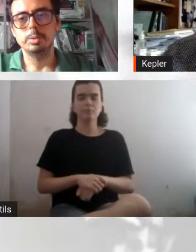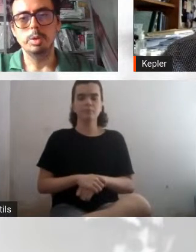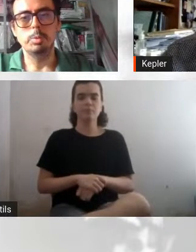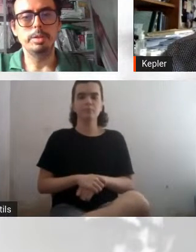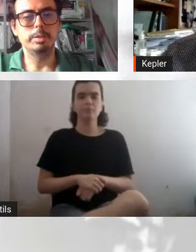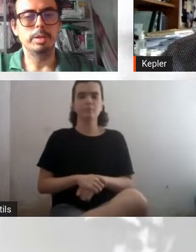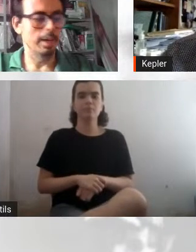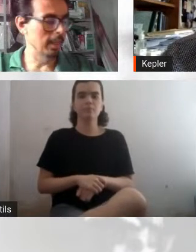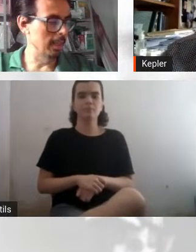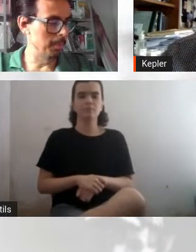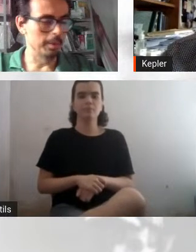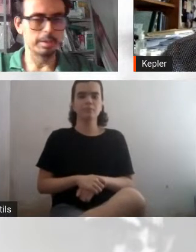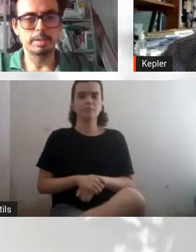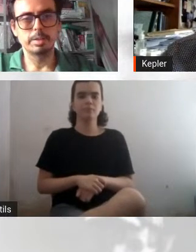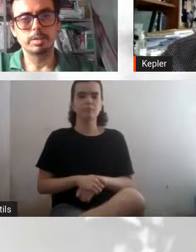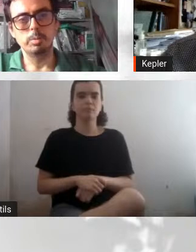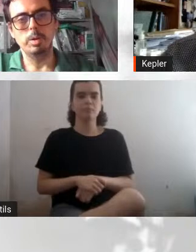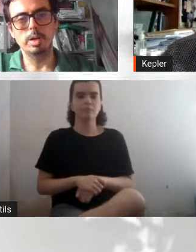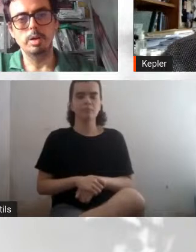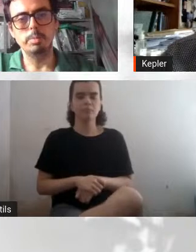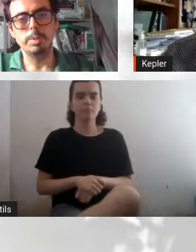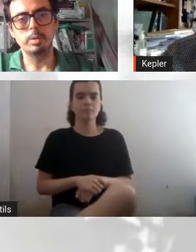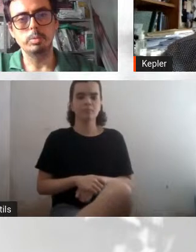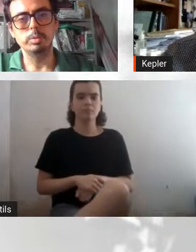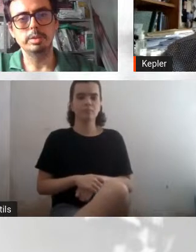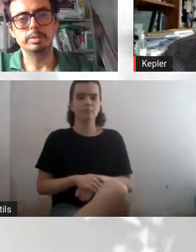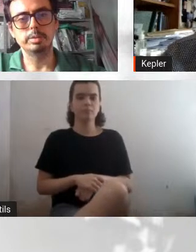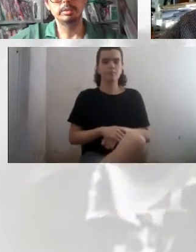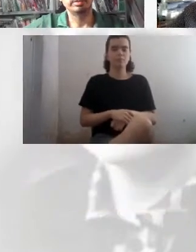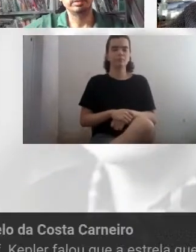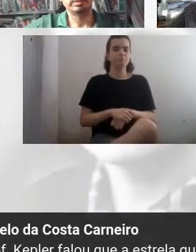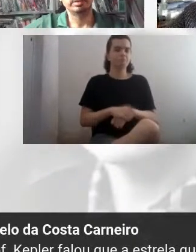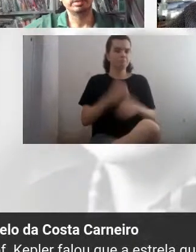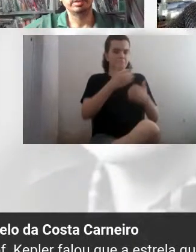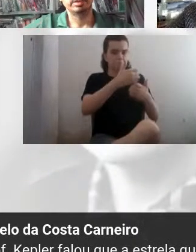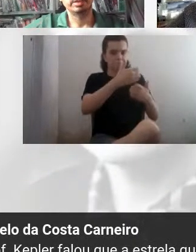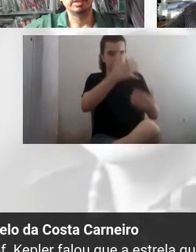Está aguardando a equipe como voltar alguma pergunta.